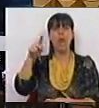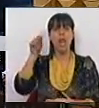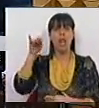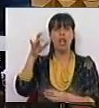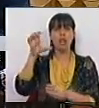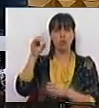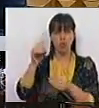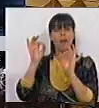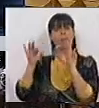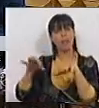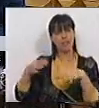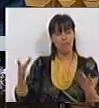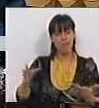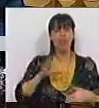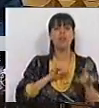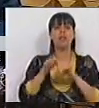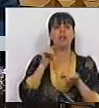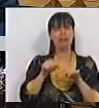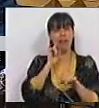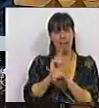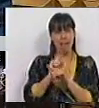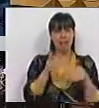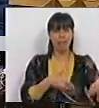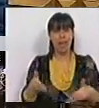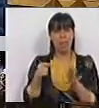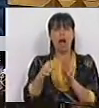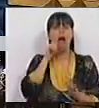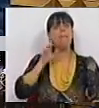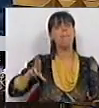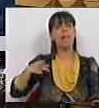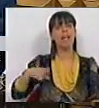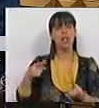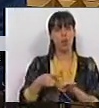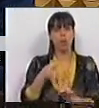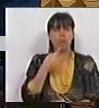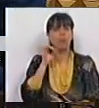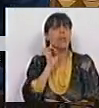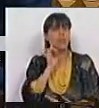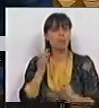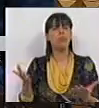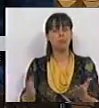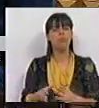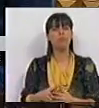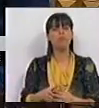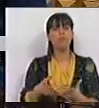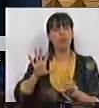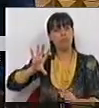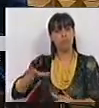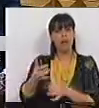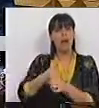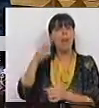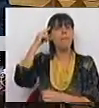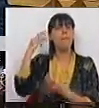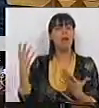terminar, Sra. Presidente, Srs. Deputados, as levadas são um património muito importante da região